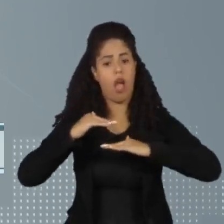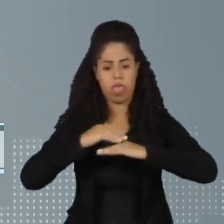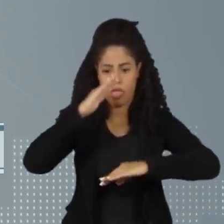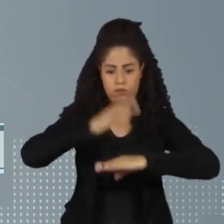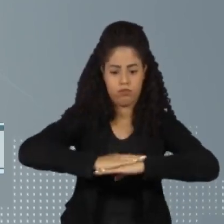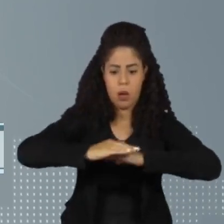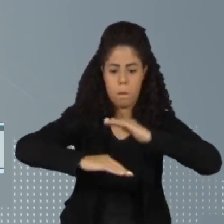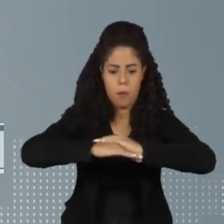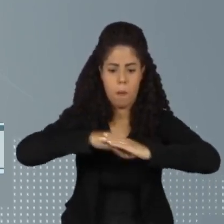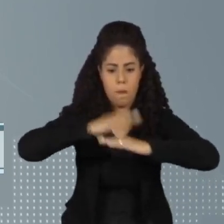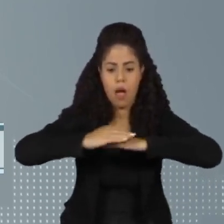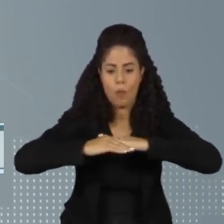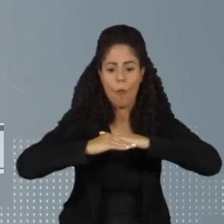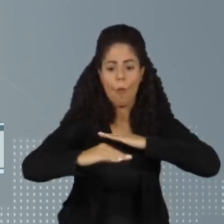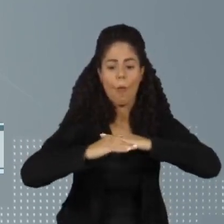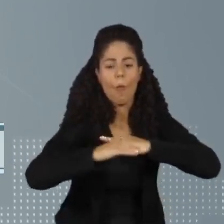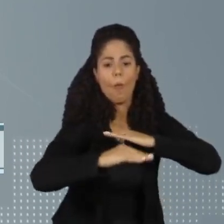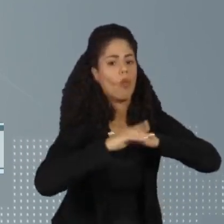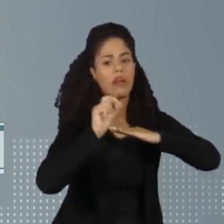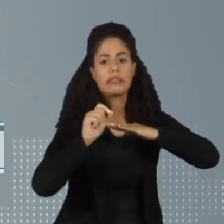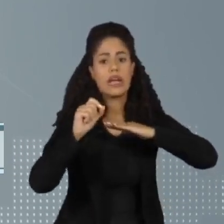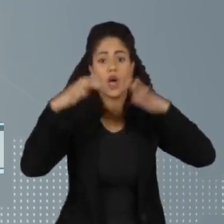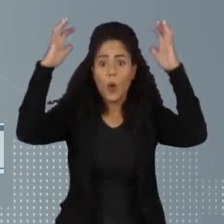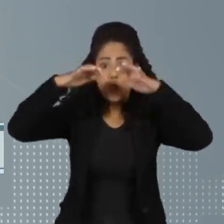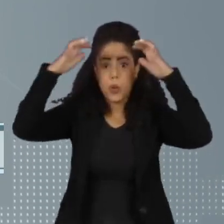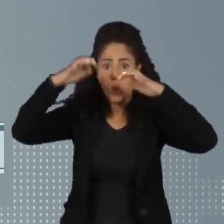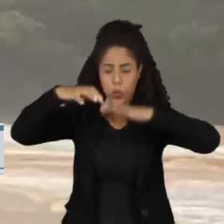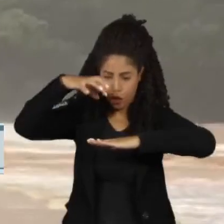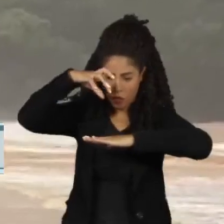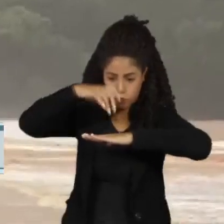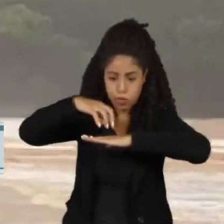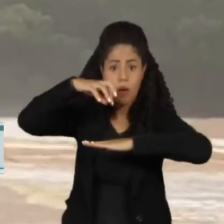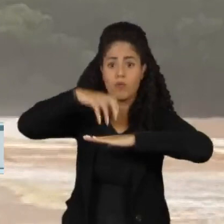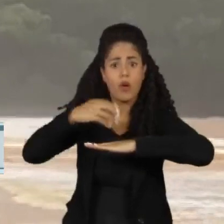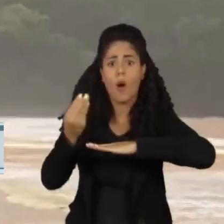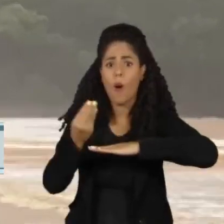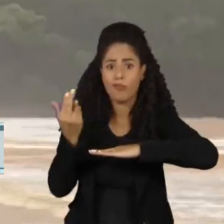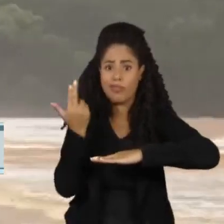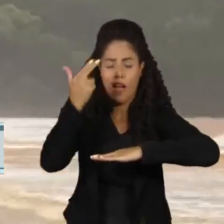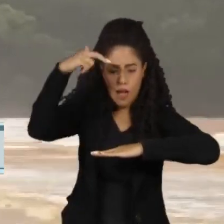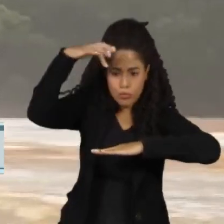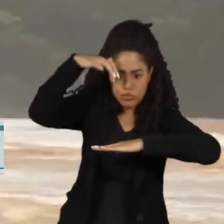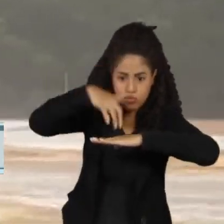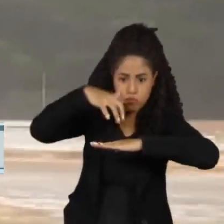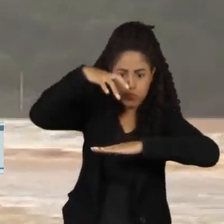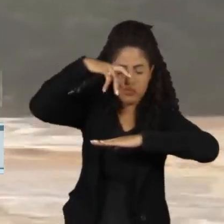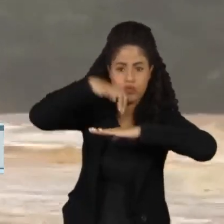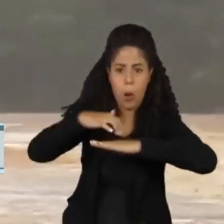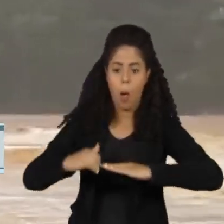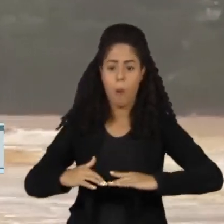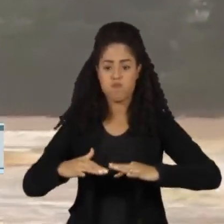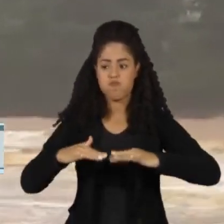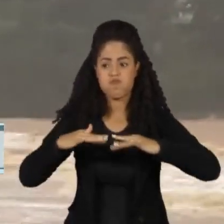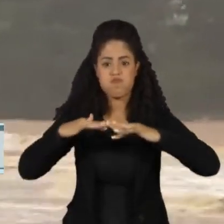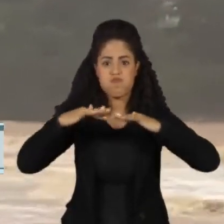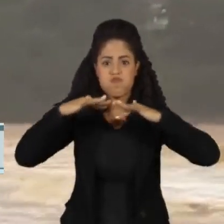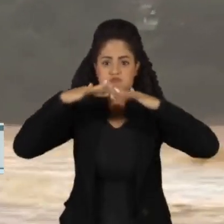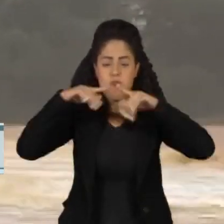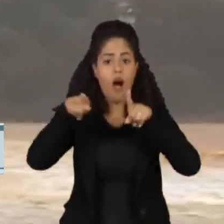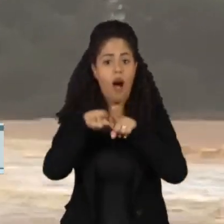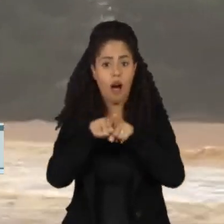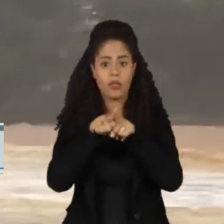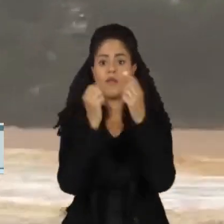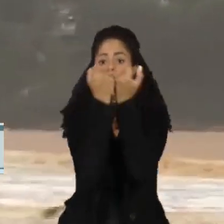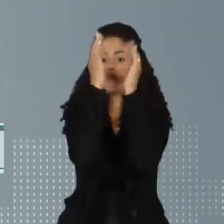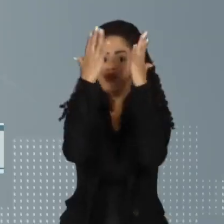construções, mais tempo a chuva leva para ser absorvida. Os desmatamentos nos topos dos morros, com corte da